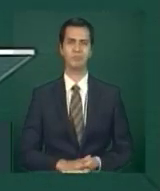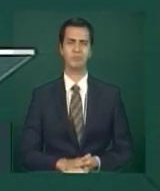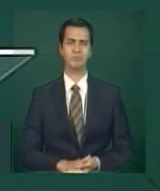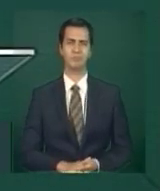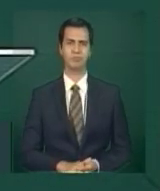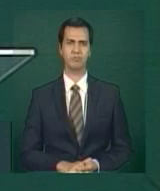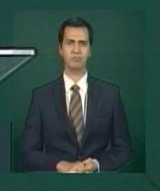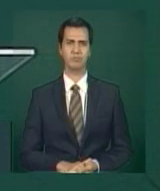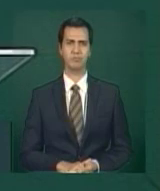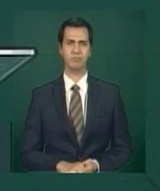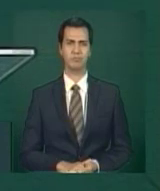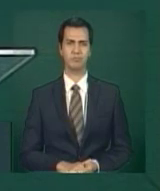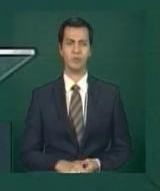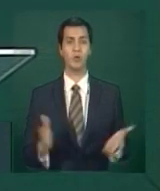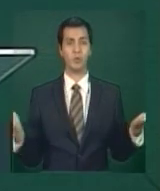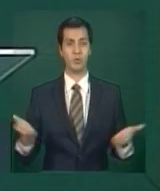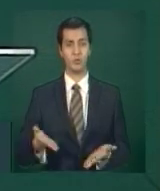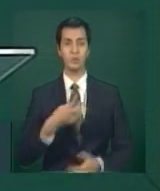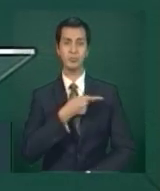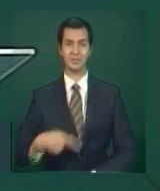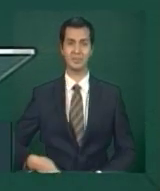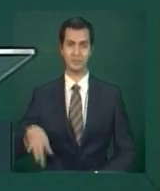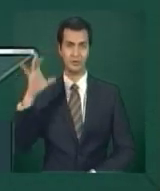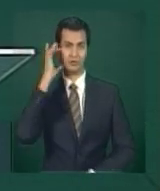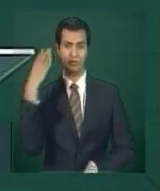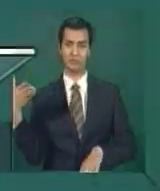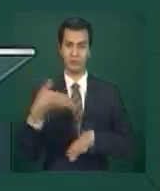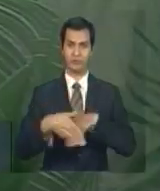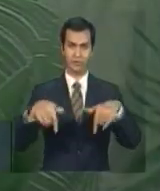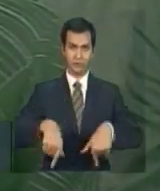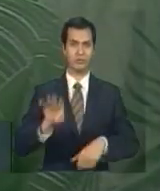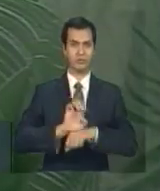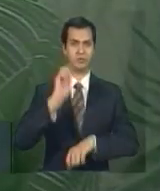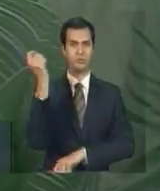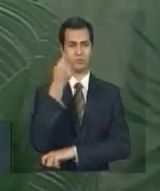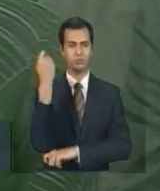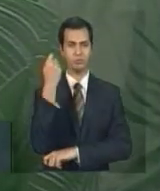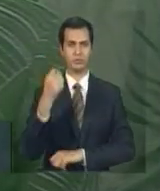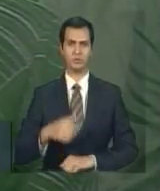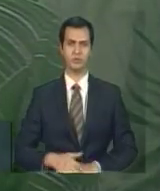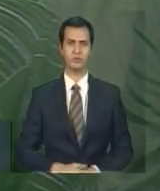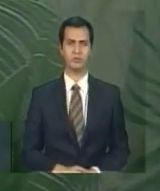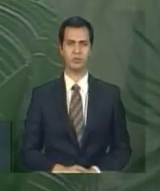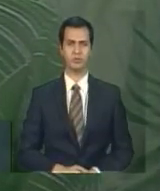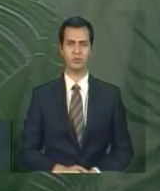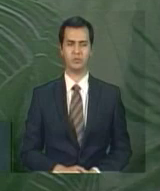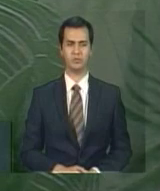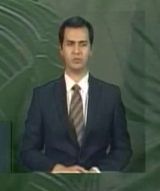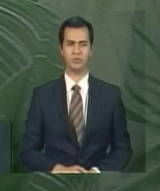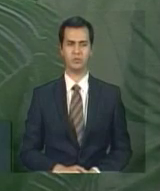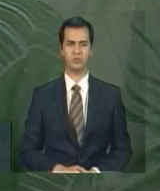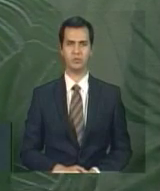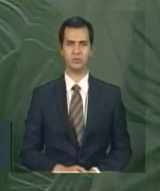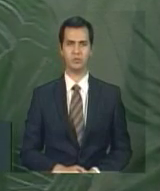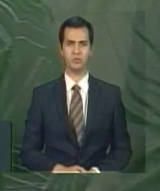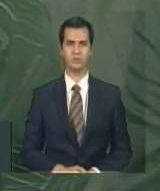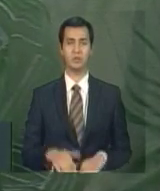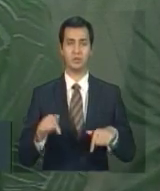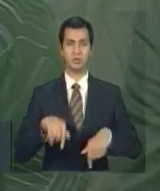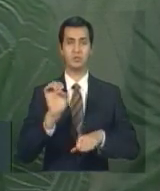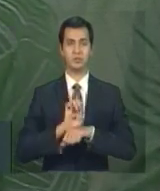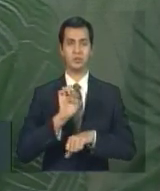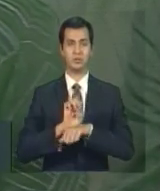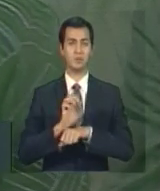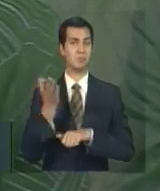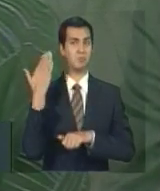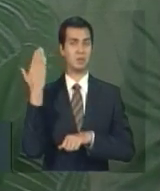E a sua presença hoje aqui, no Rio Grande do Sul, um Estado que não conversava com